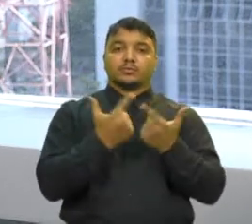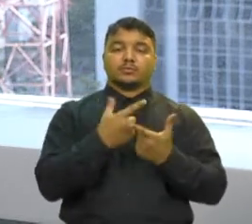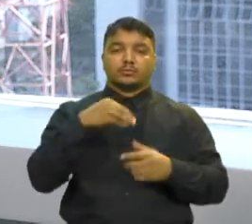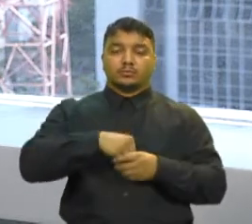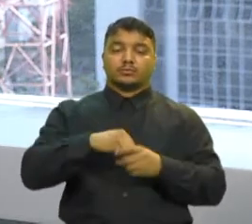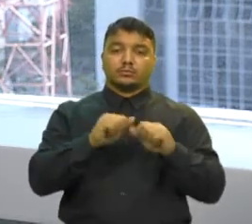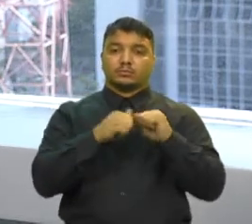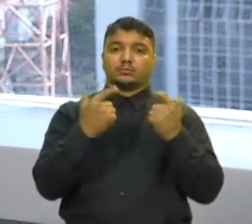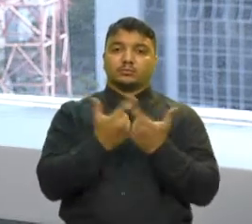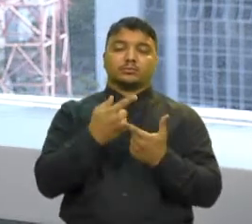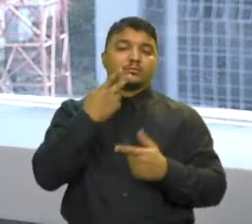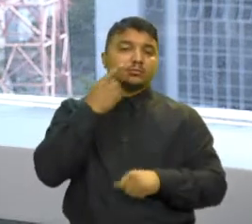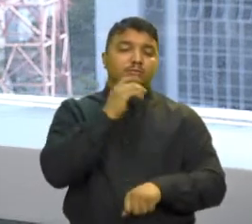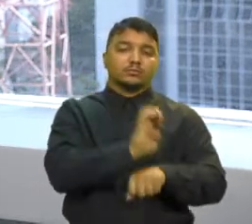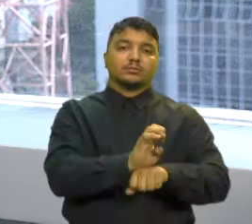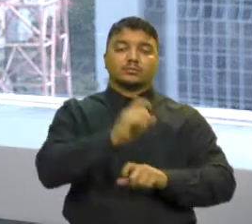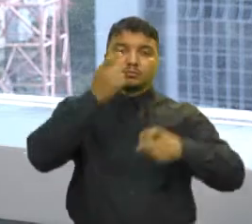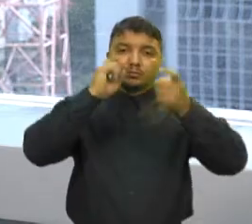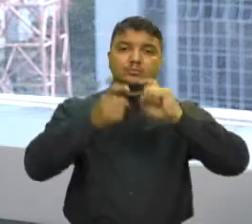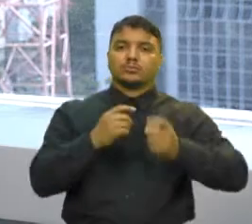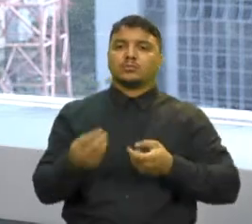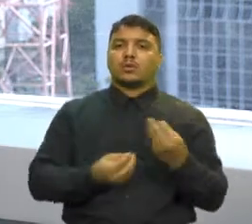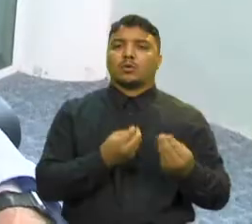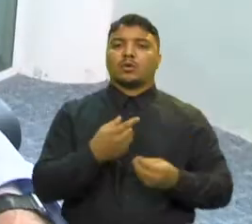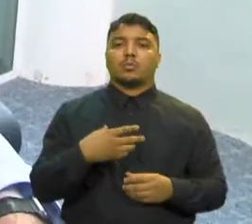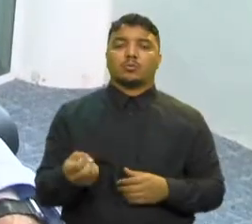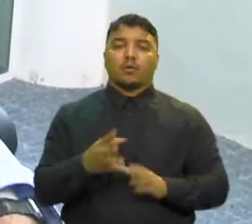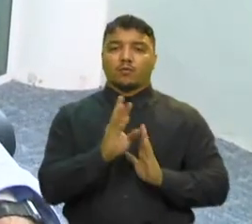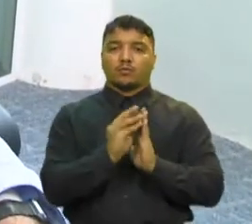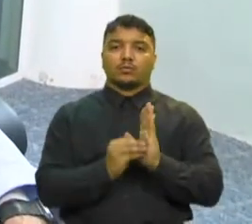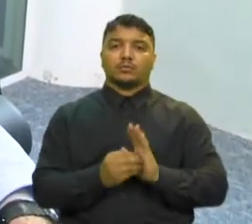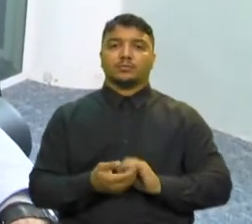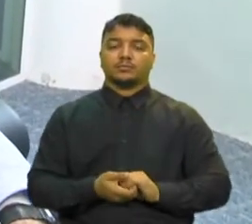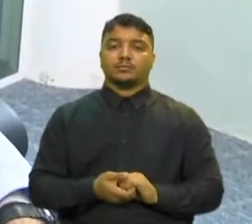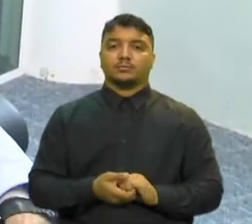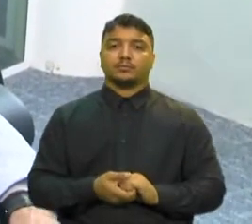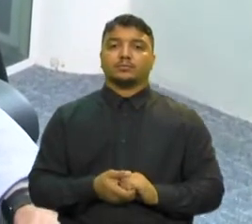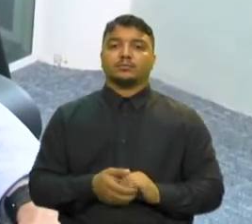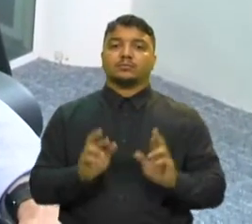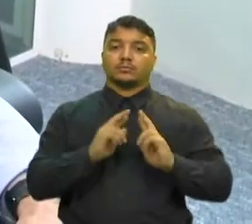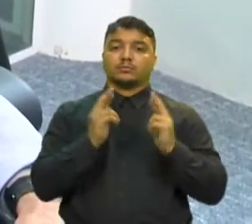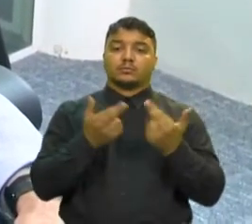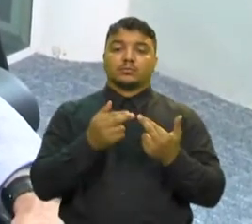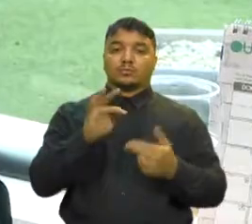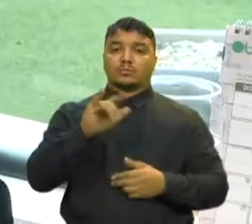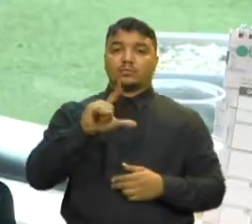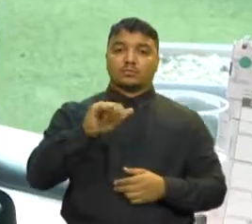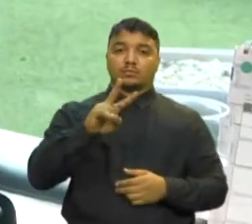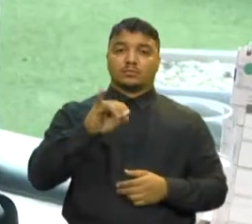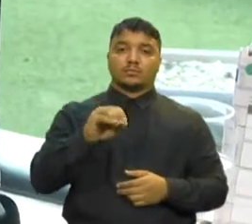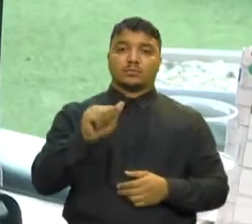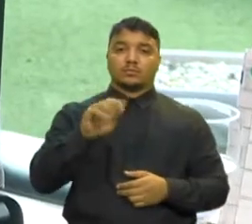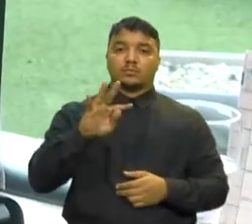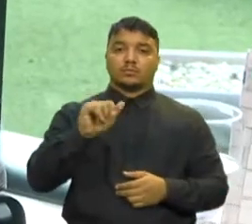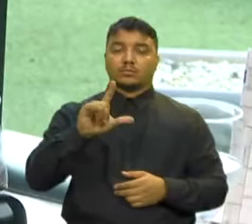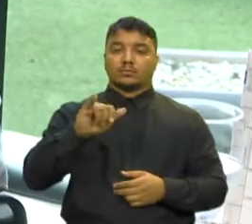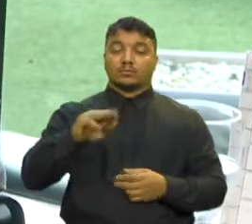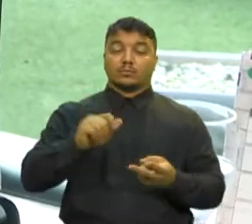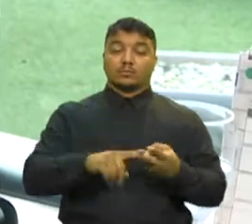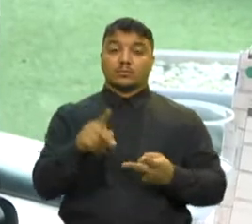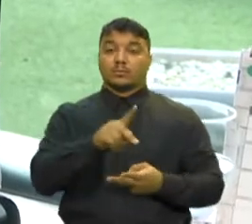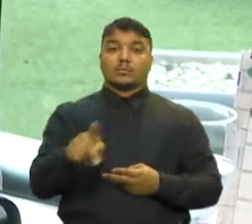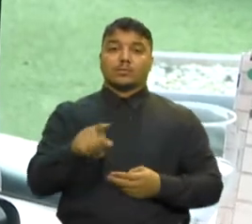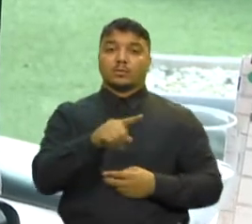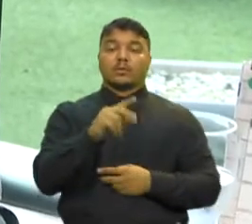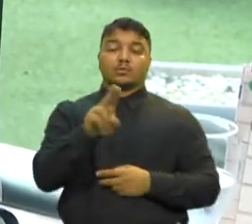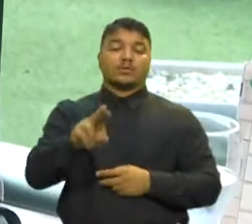Legislativa para discutir os novos conteúdos O encontro reuniu o economista Flávio Ataliba e o professor da Universidade do